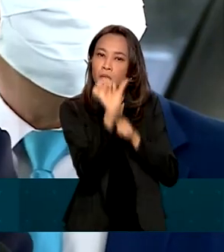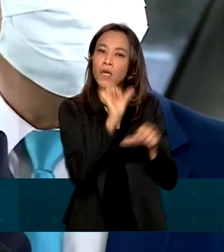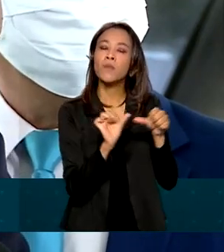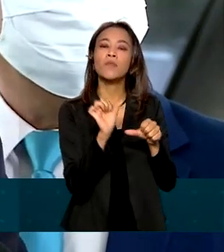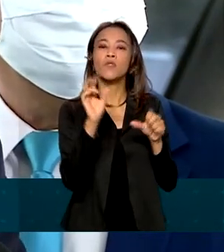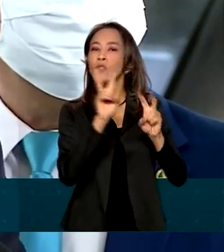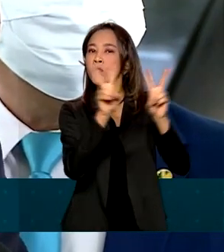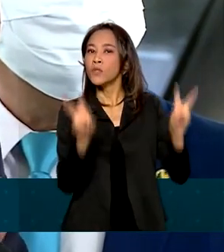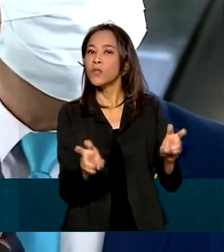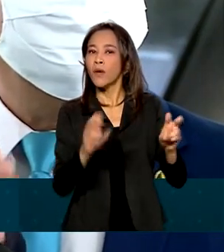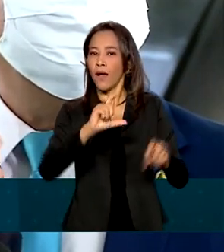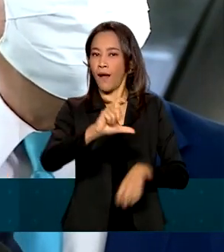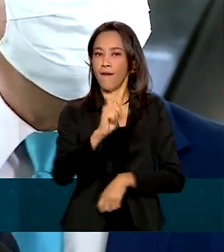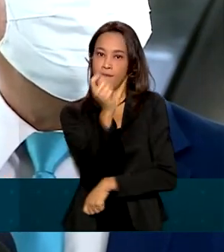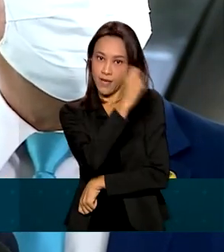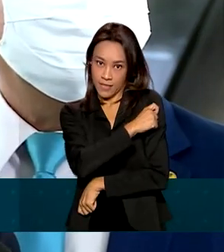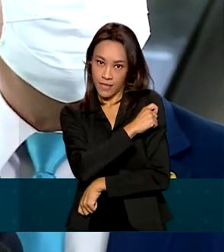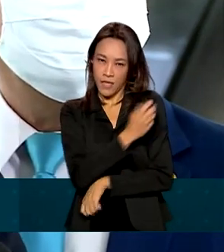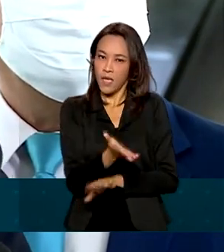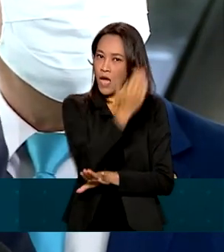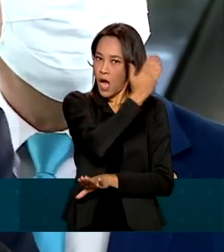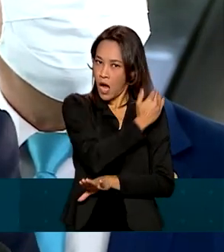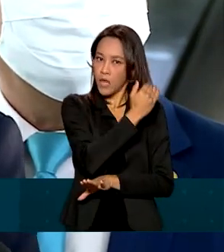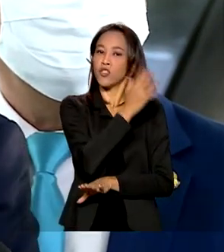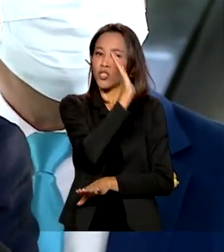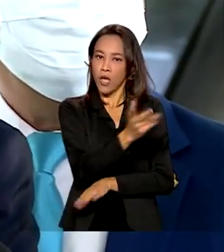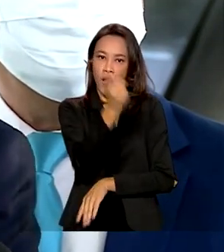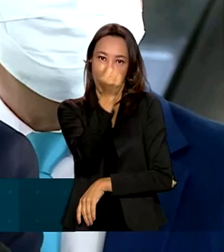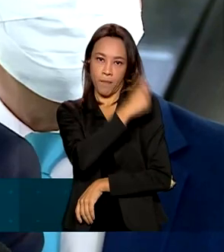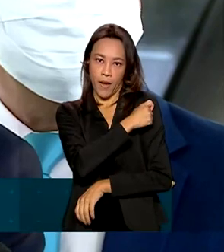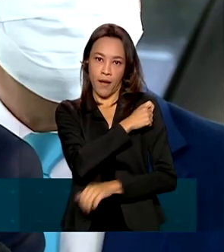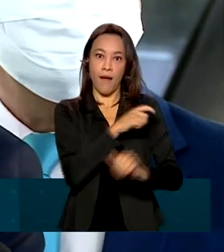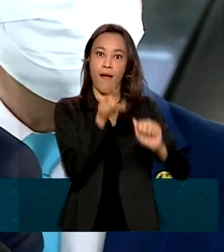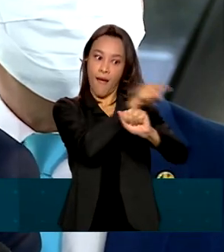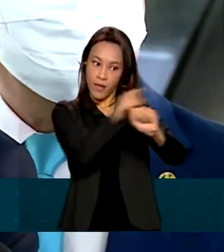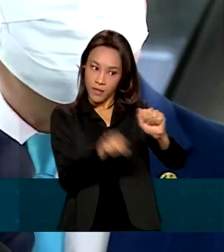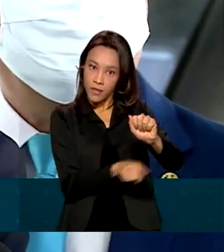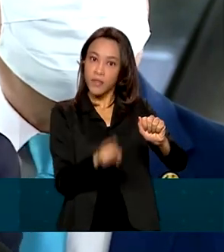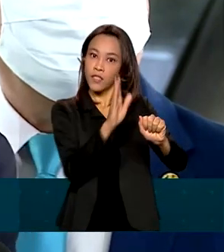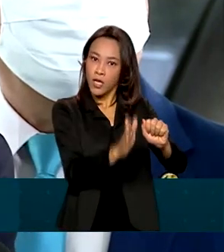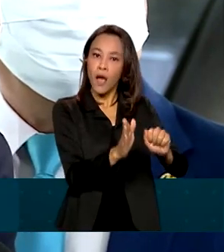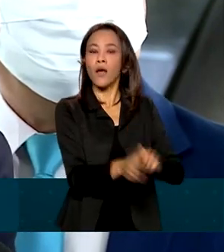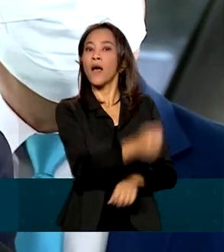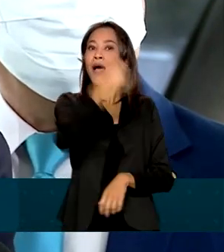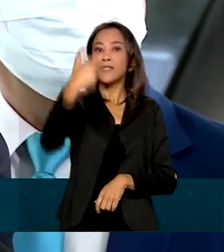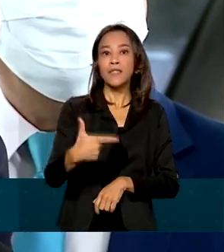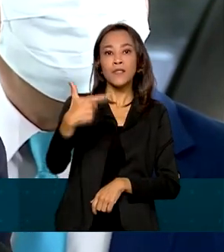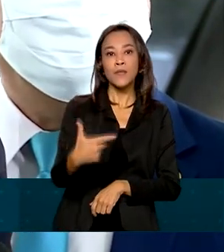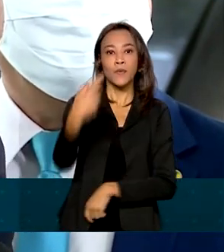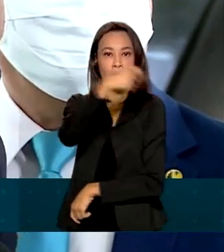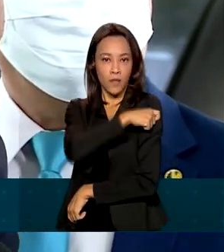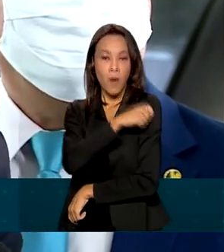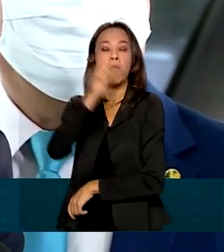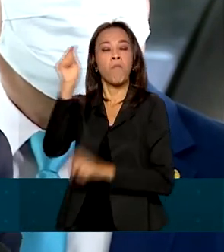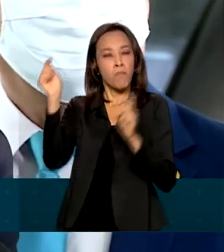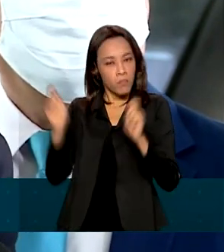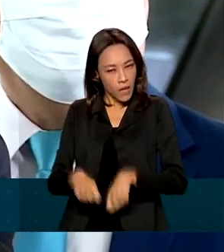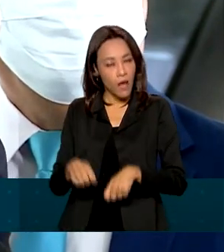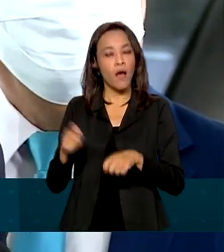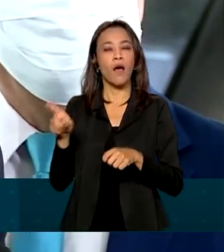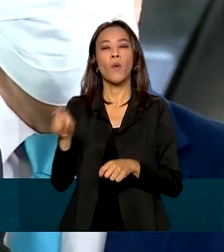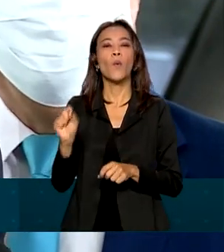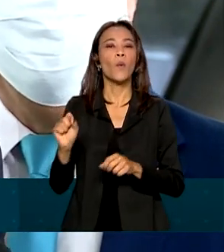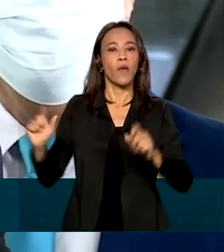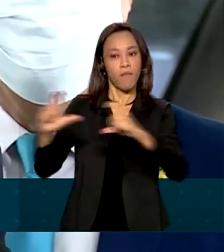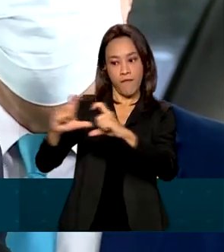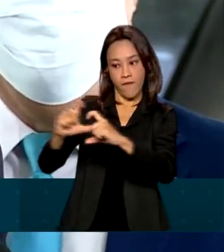permitir que aquelas gestantes que usaram a AstraZeneca possam fazer uma aplicação da segunda dose com a da Pfizer. Essa decisão foi tomada